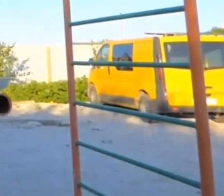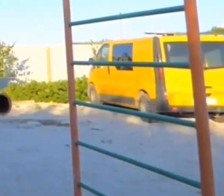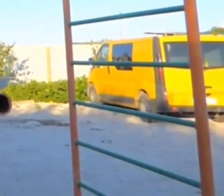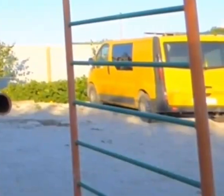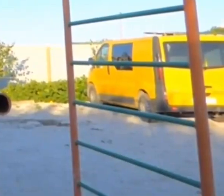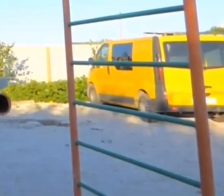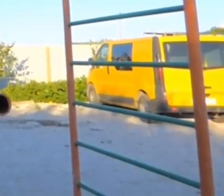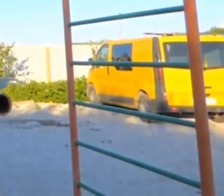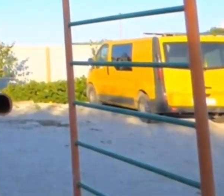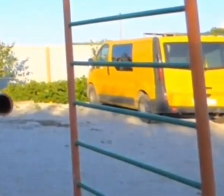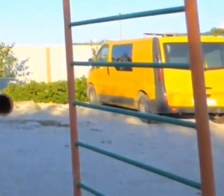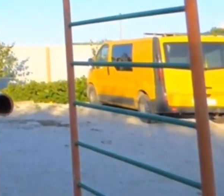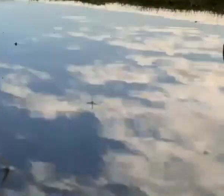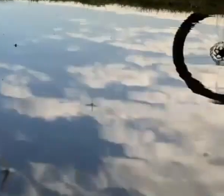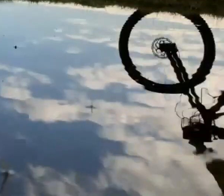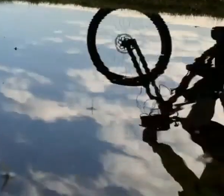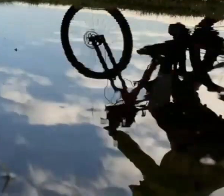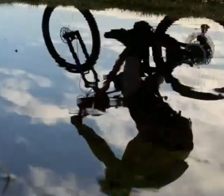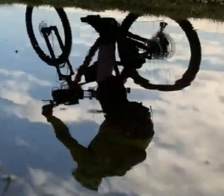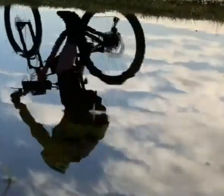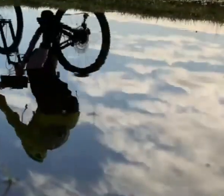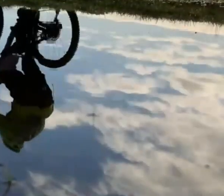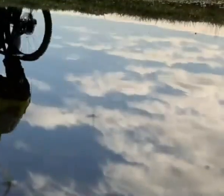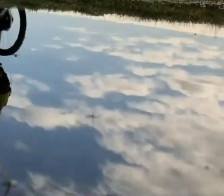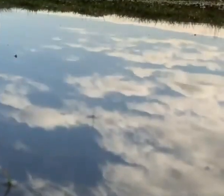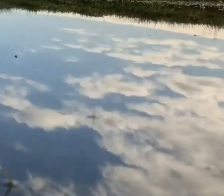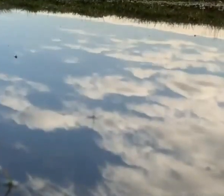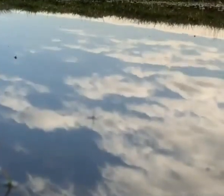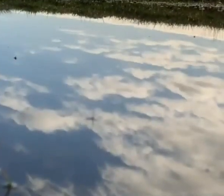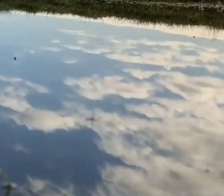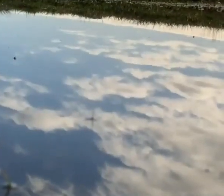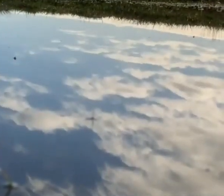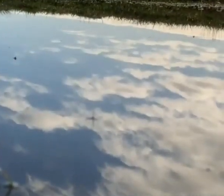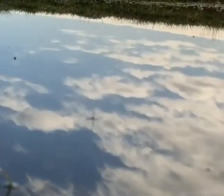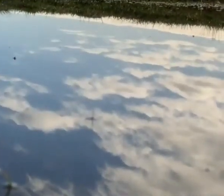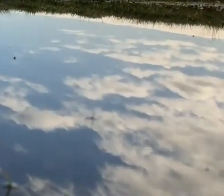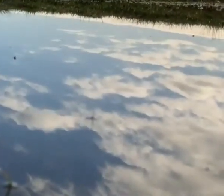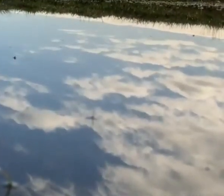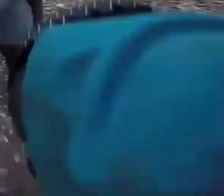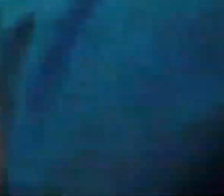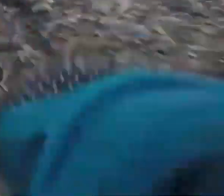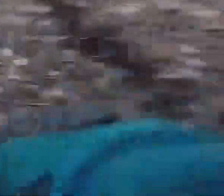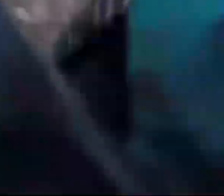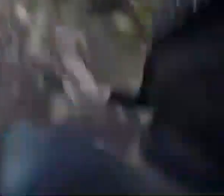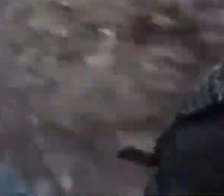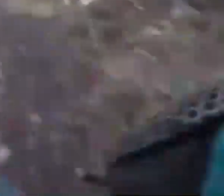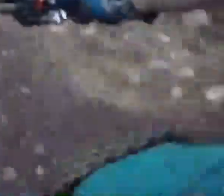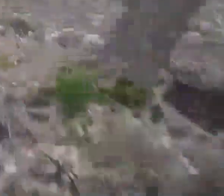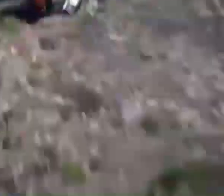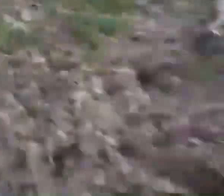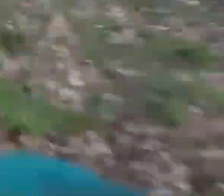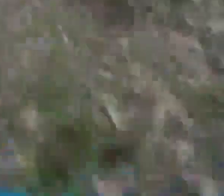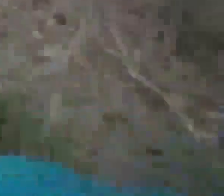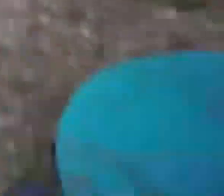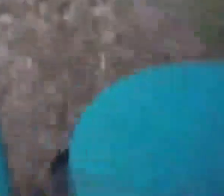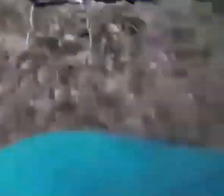indivíduos com esse transtorno costumam examinar sua aparência no espelho com frequência, compará